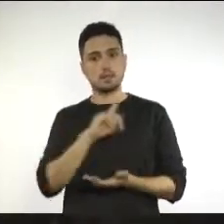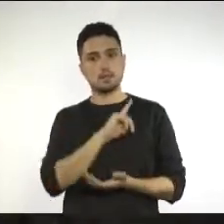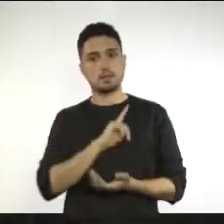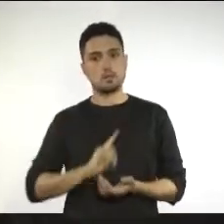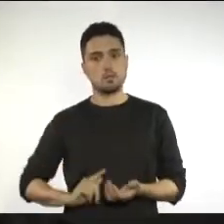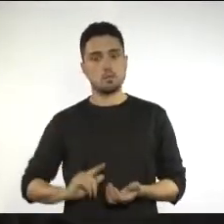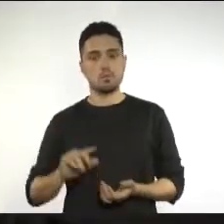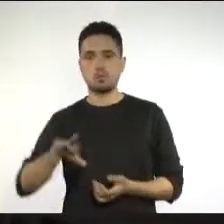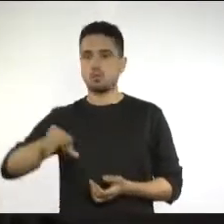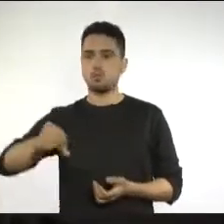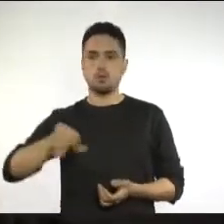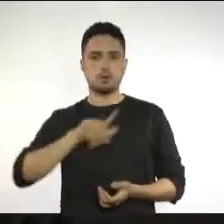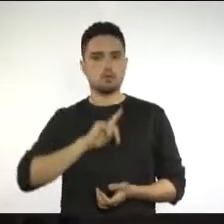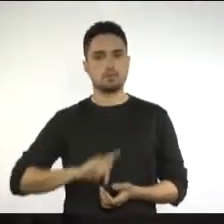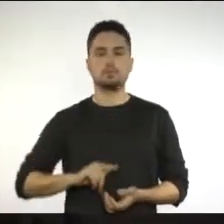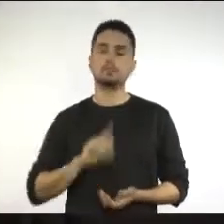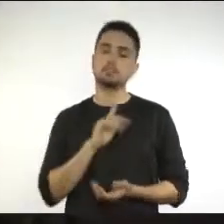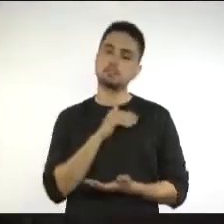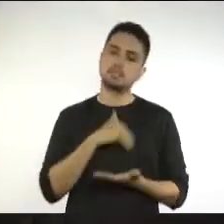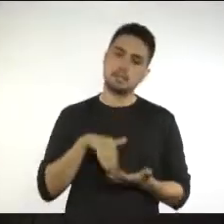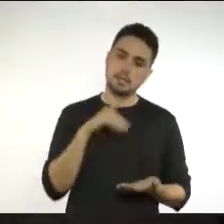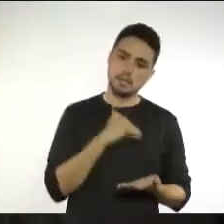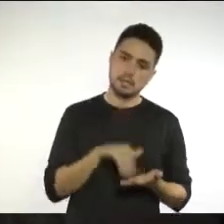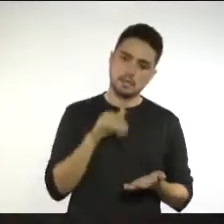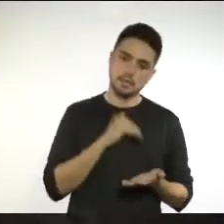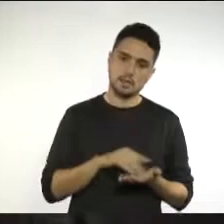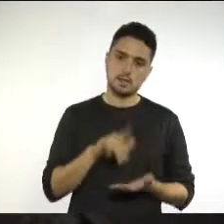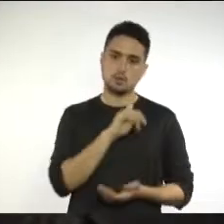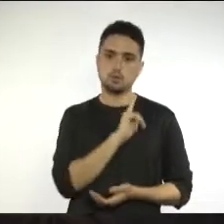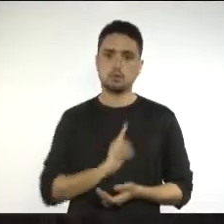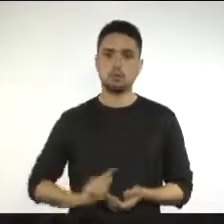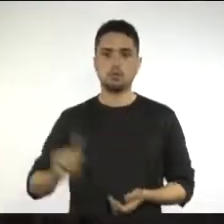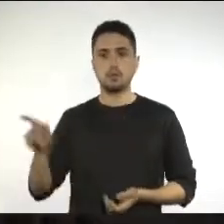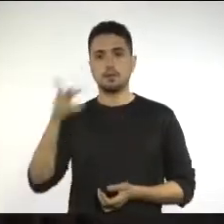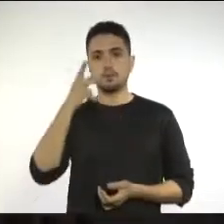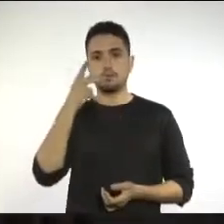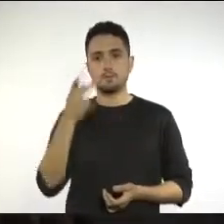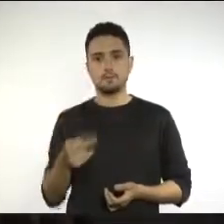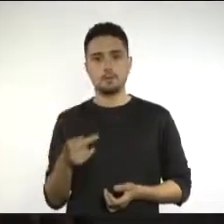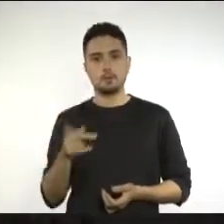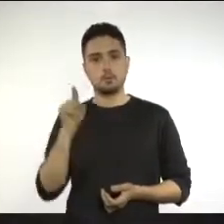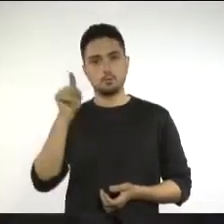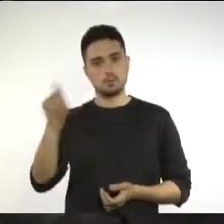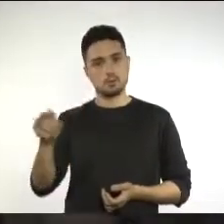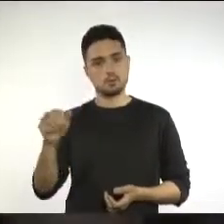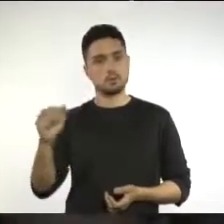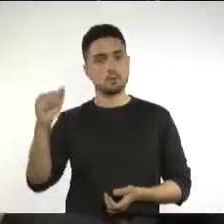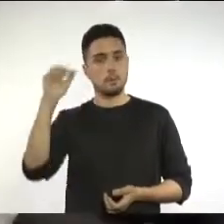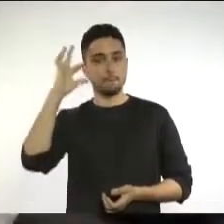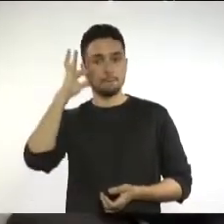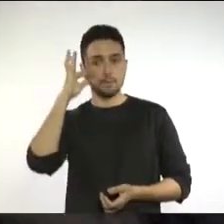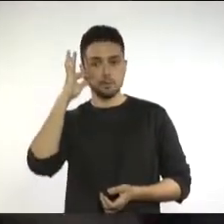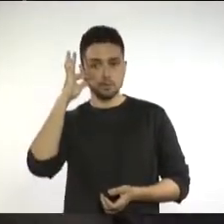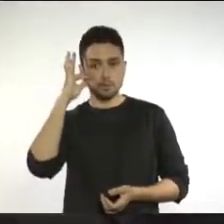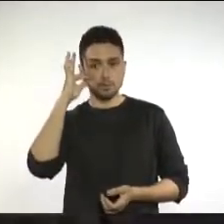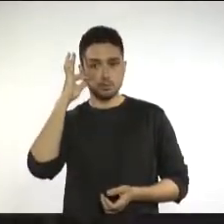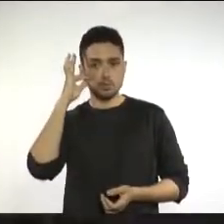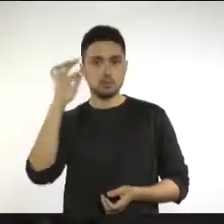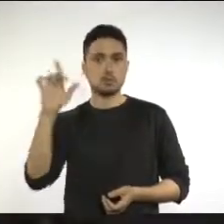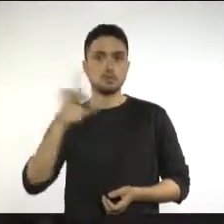governador. Que o secretário do Governo falou para V. Exª pessoalmente que detém